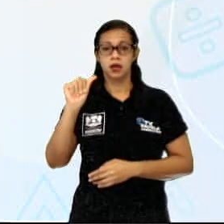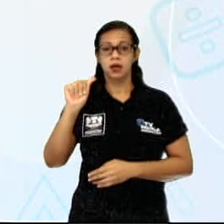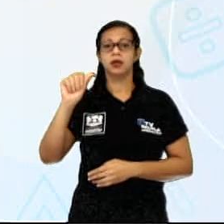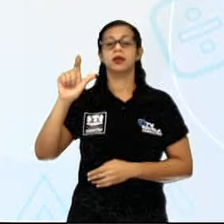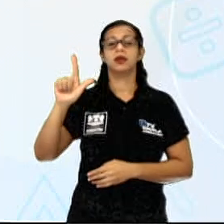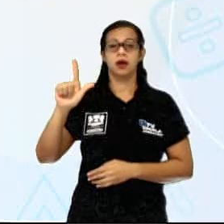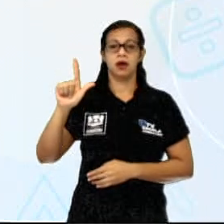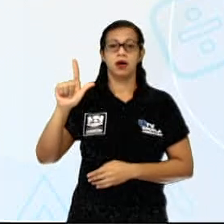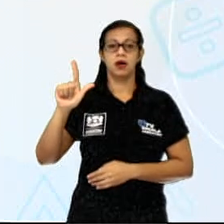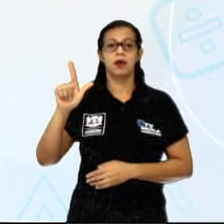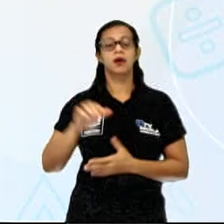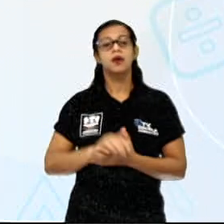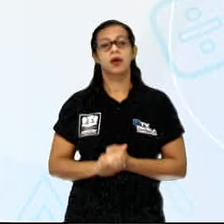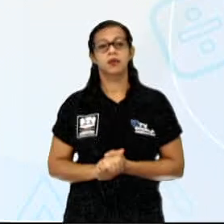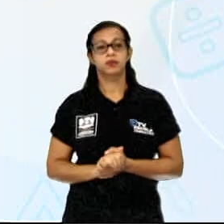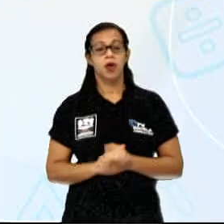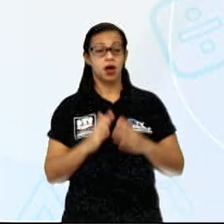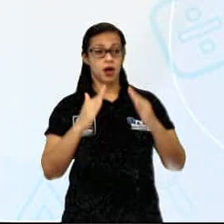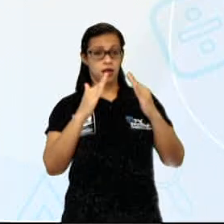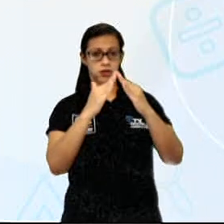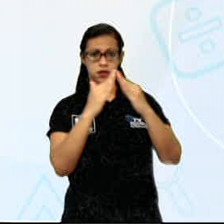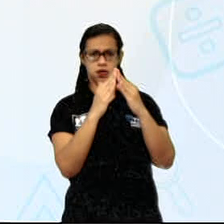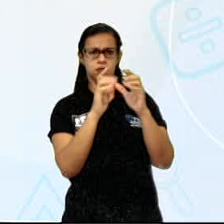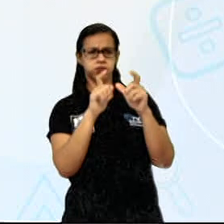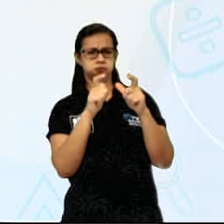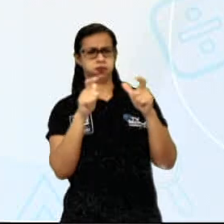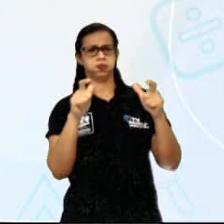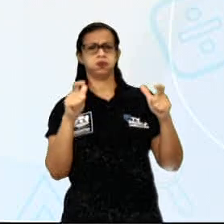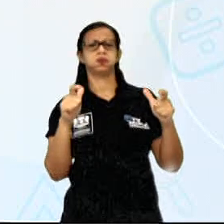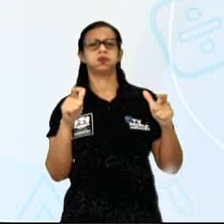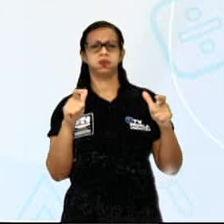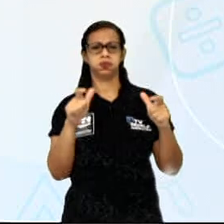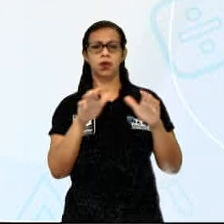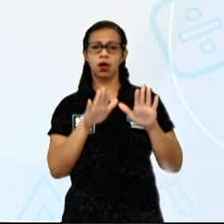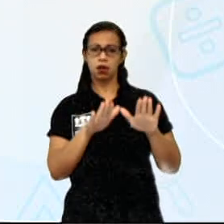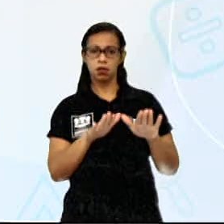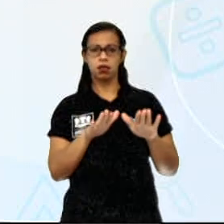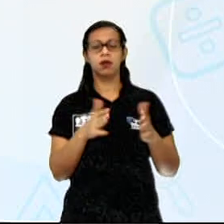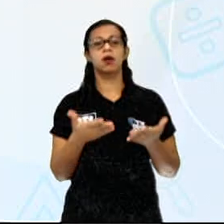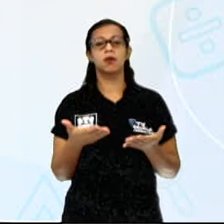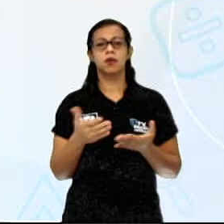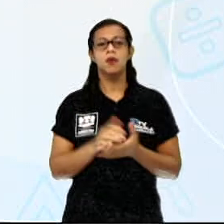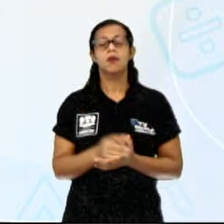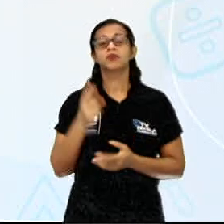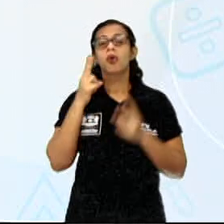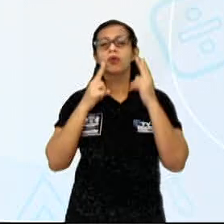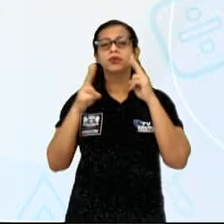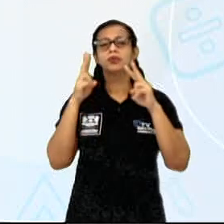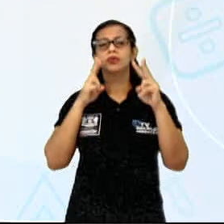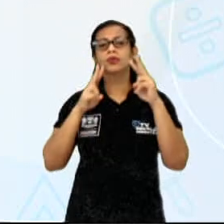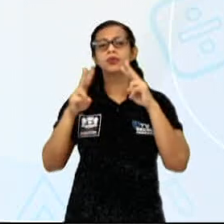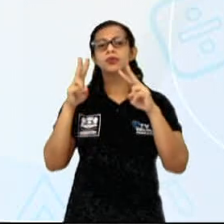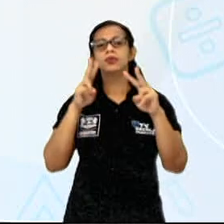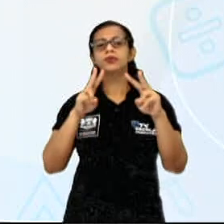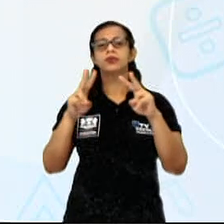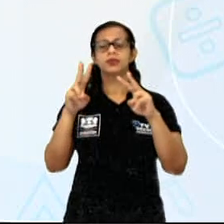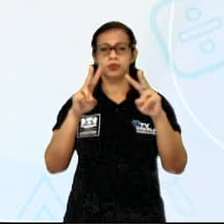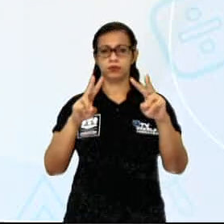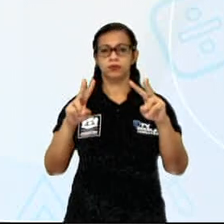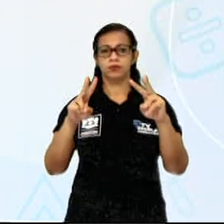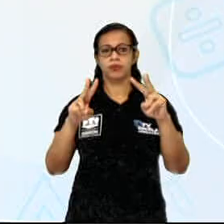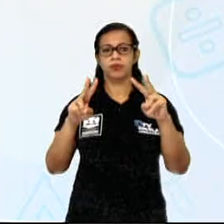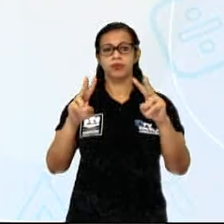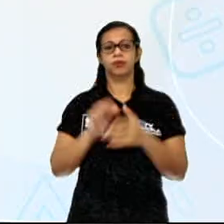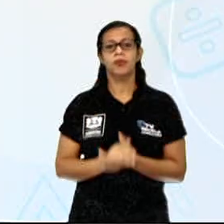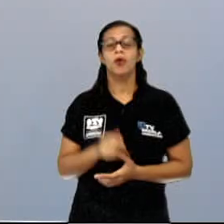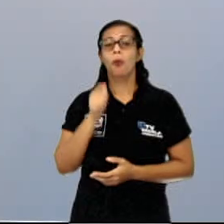os casarões que permaneceram, e, a título de curiosidade, ao fundo da fotografia, a gente vê o Pão de Açúcar.